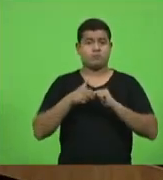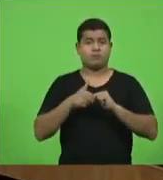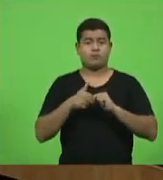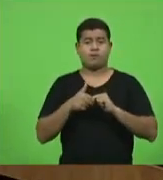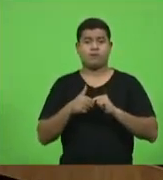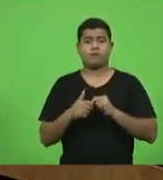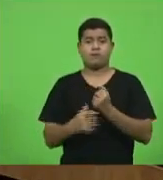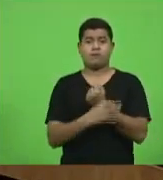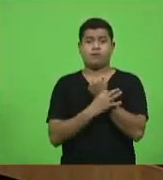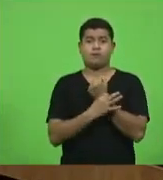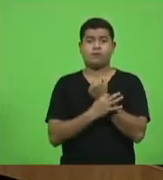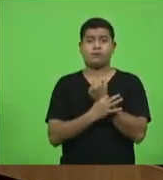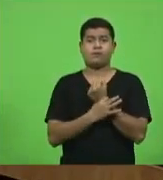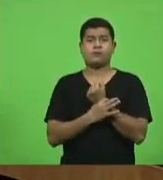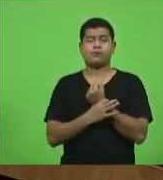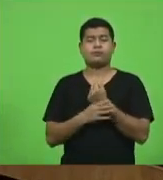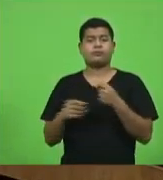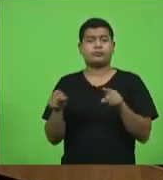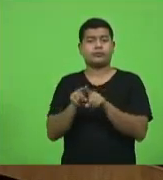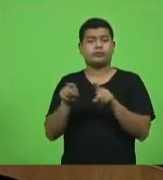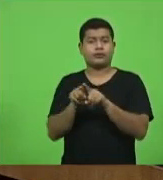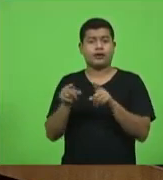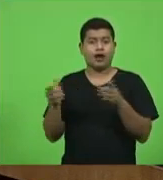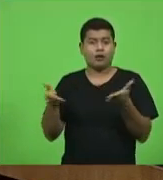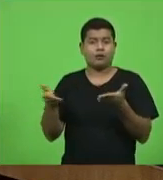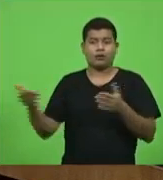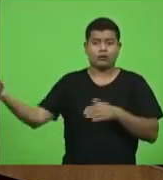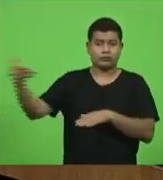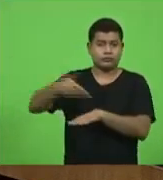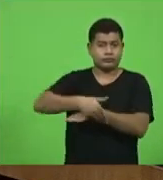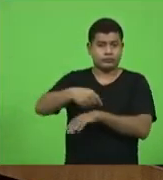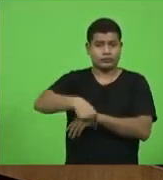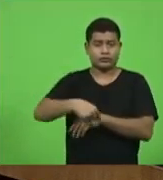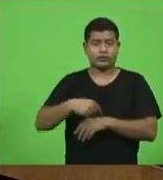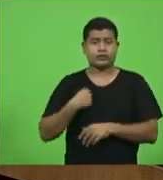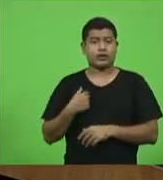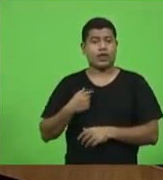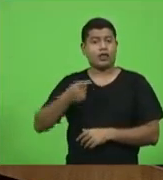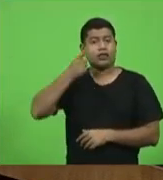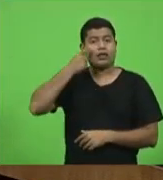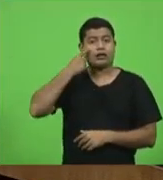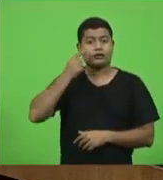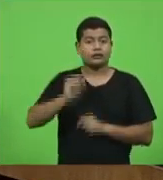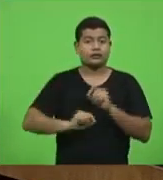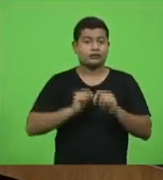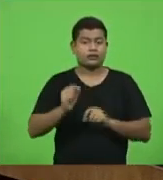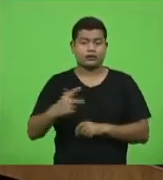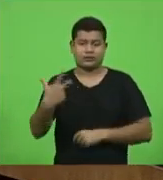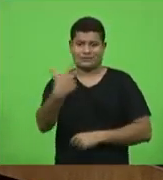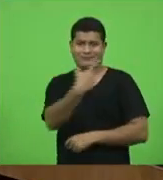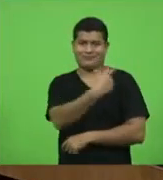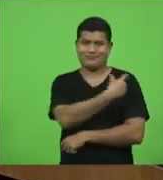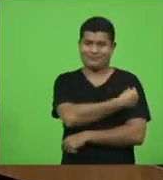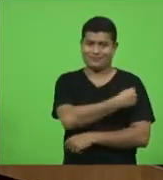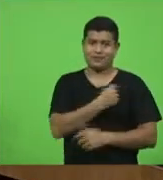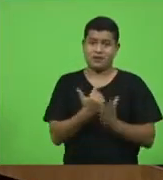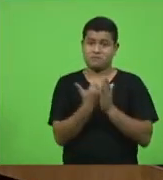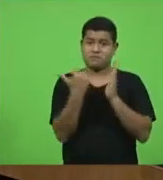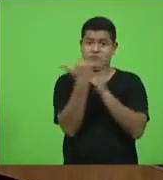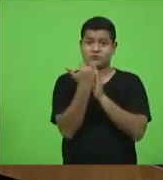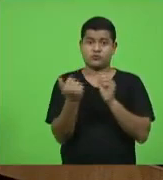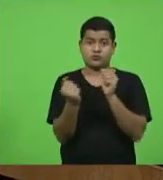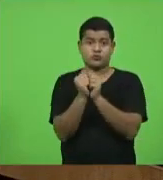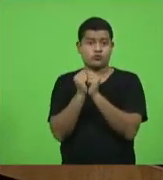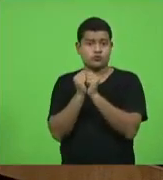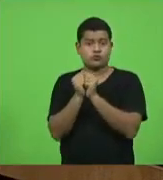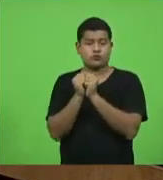garantido também nessa viagem a busca de vacinas junto ao plano nacional de